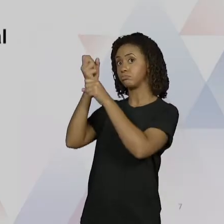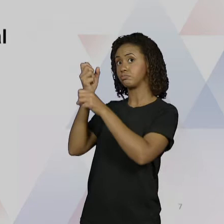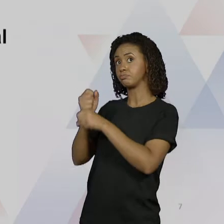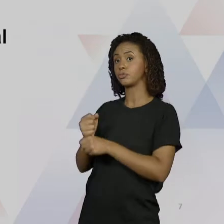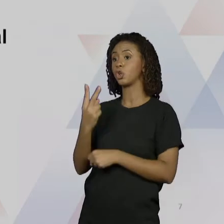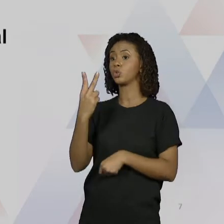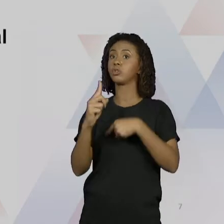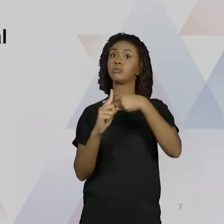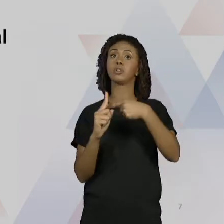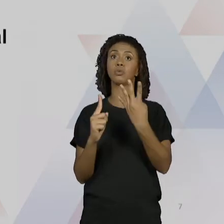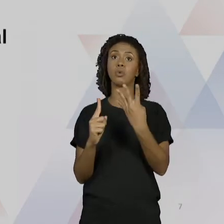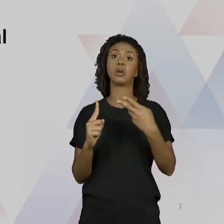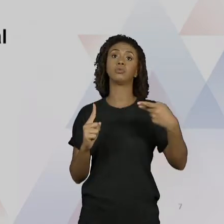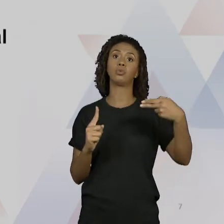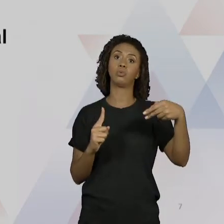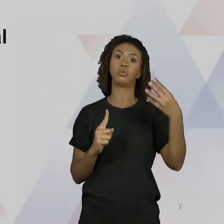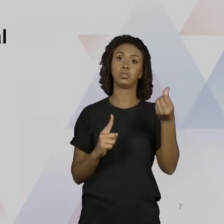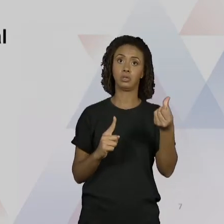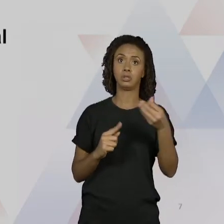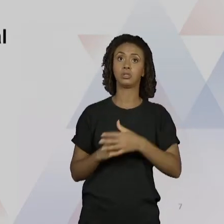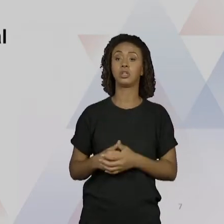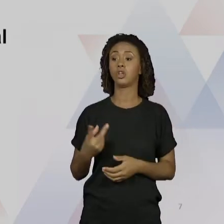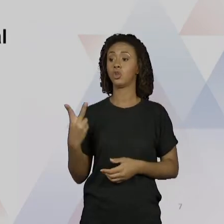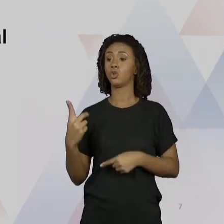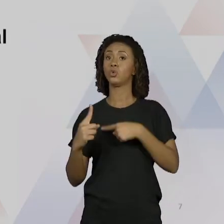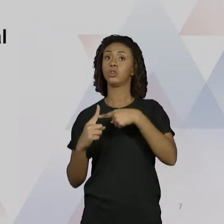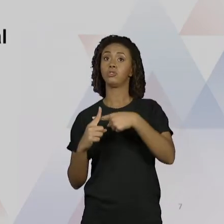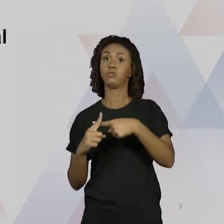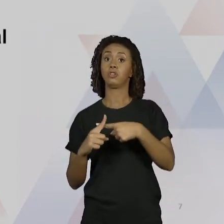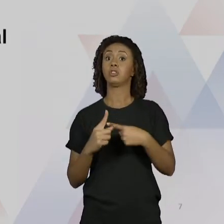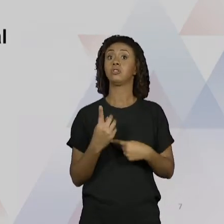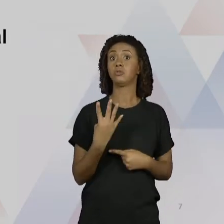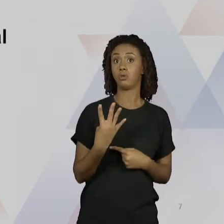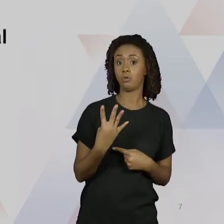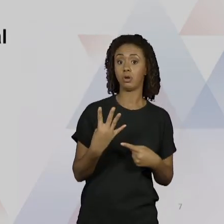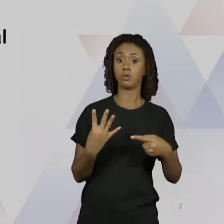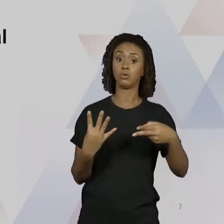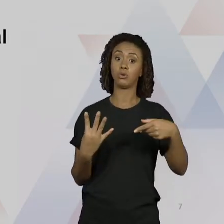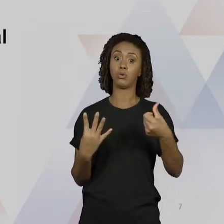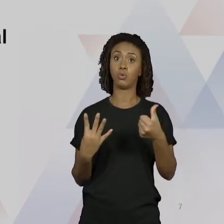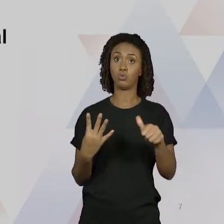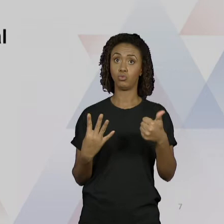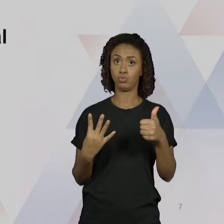2 mais 4 igual a 6 e 2 vezes 4 igual a 11.